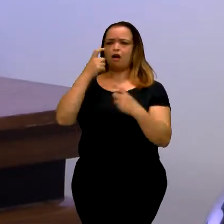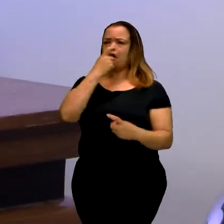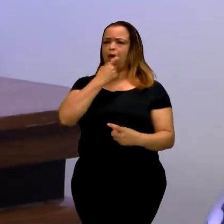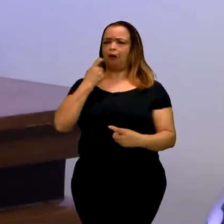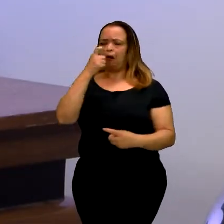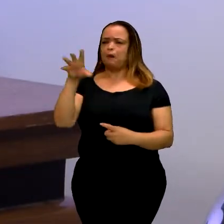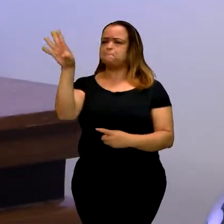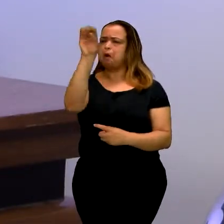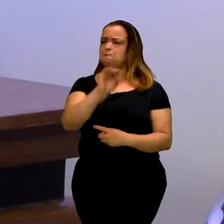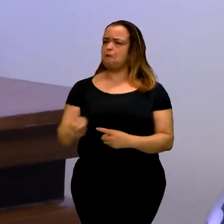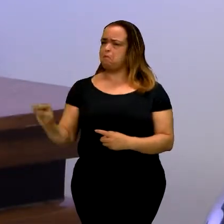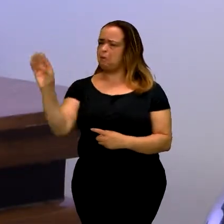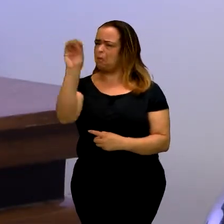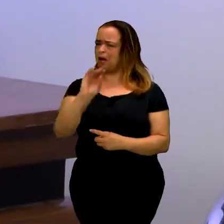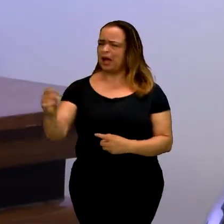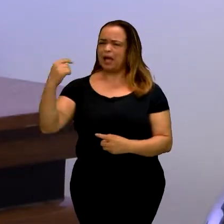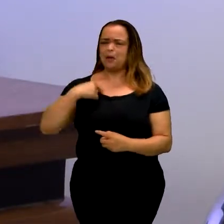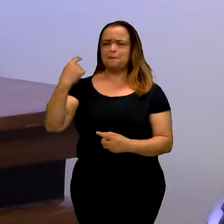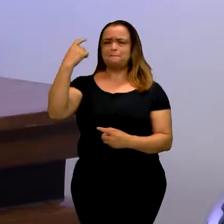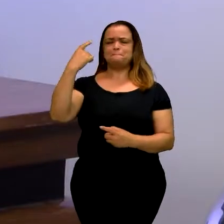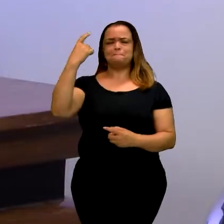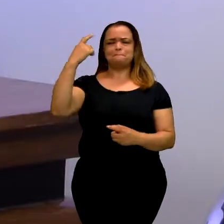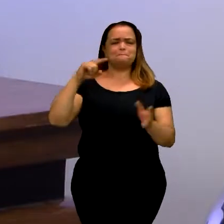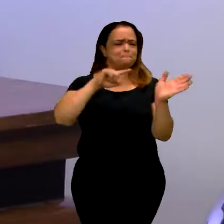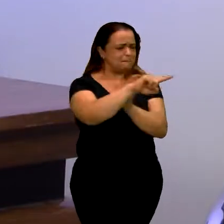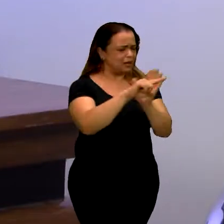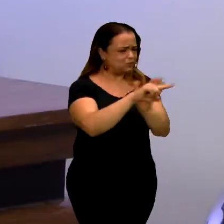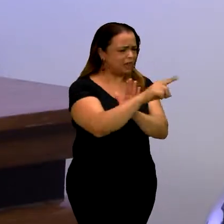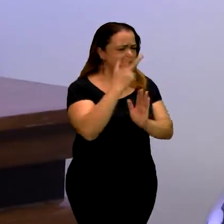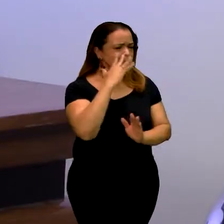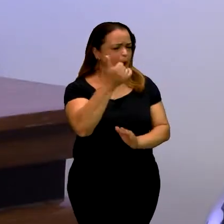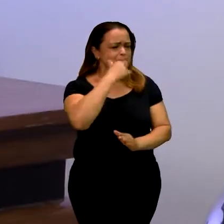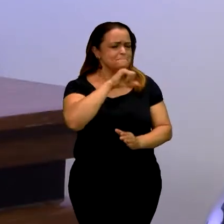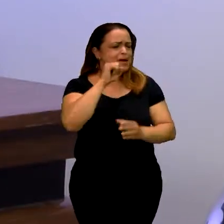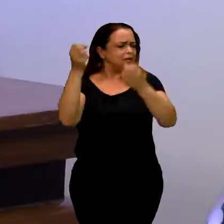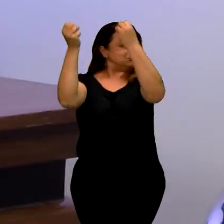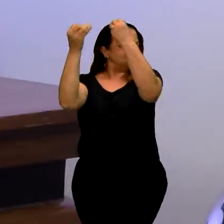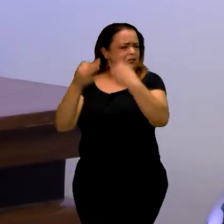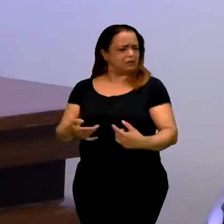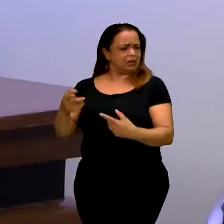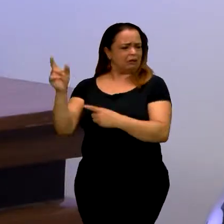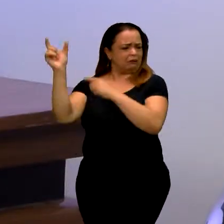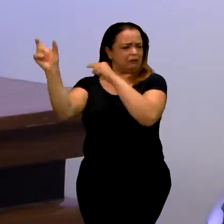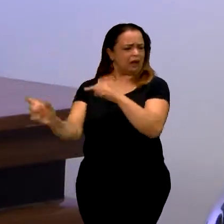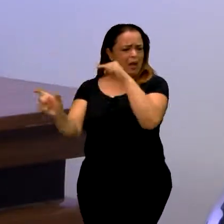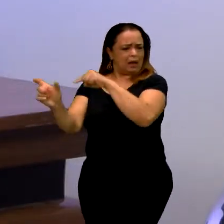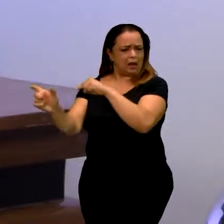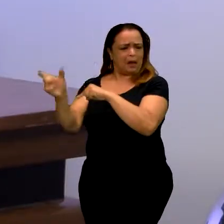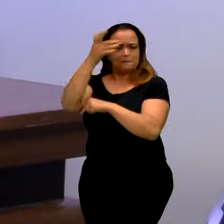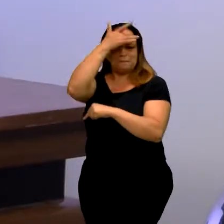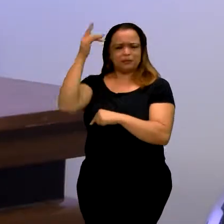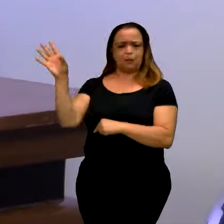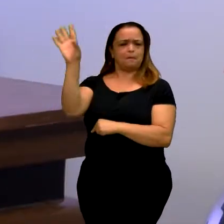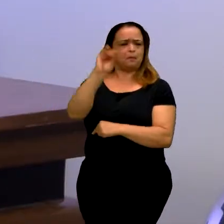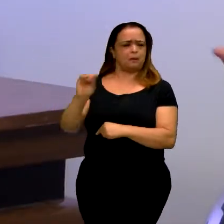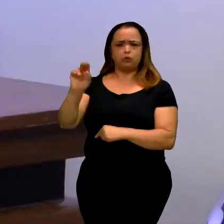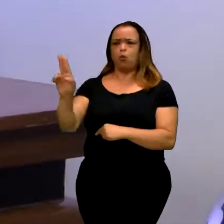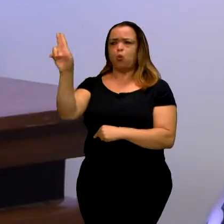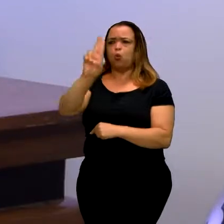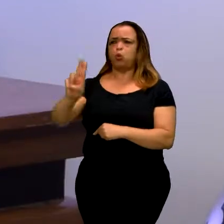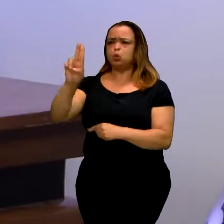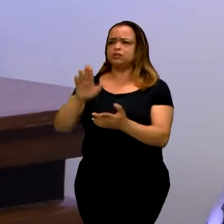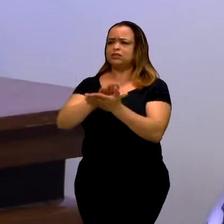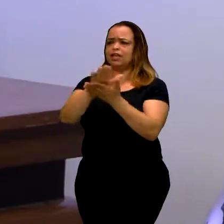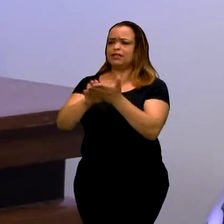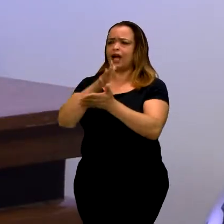mexer a boca? Eu perguntava para os meus pais, por que essas pessoas mexem a boca e não falam com língua de sinais? Meus